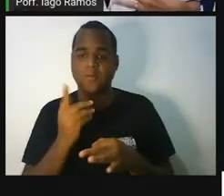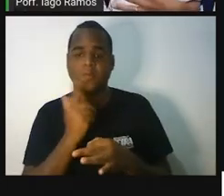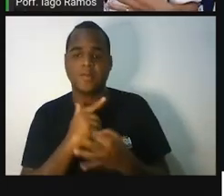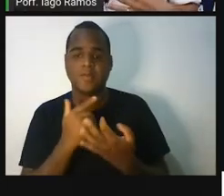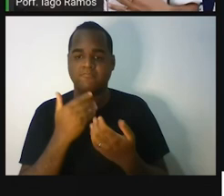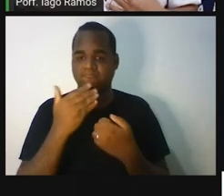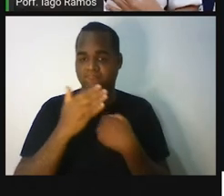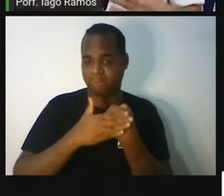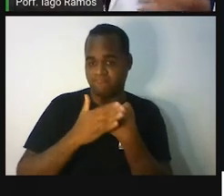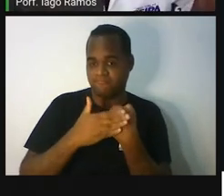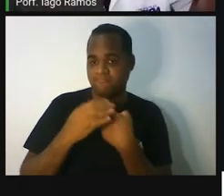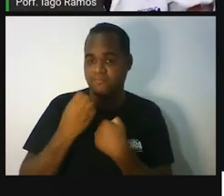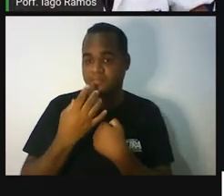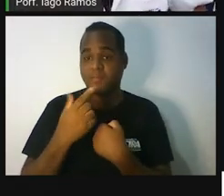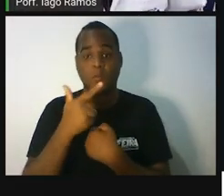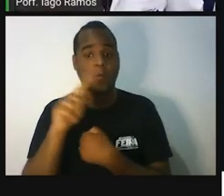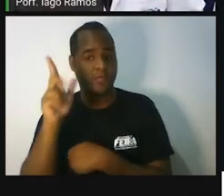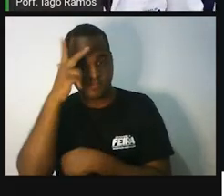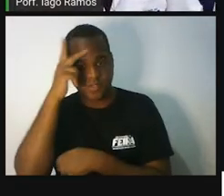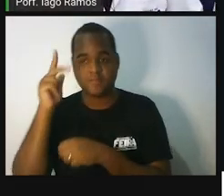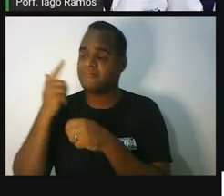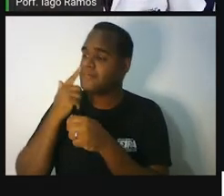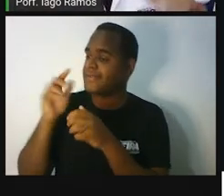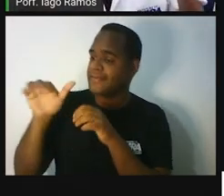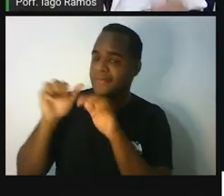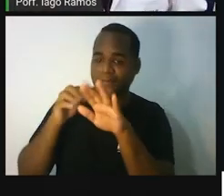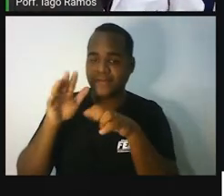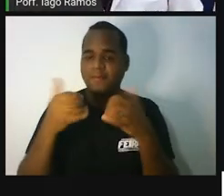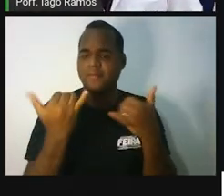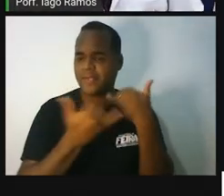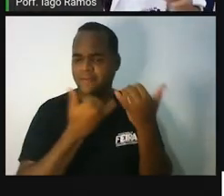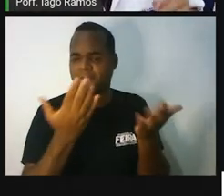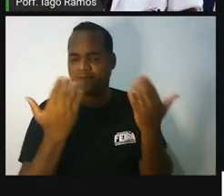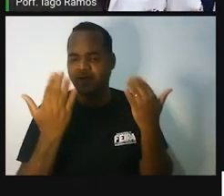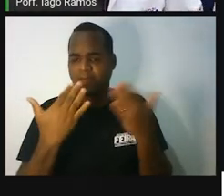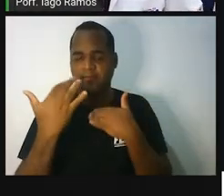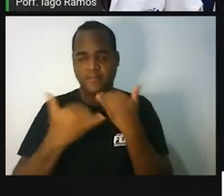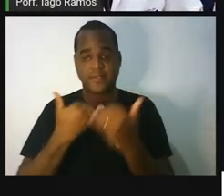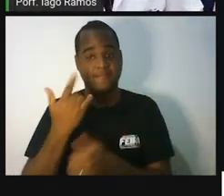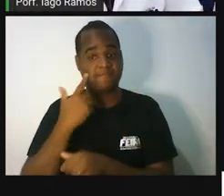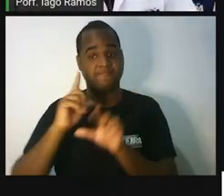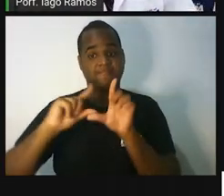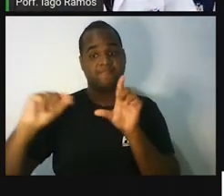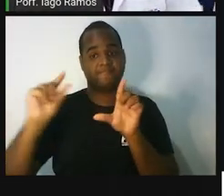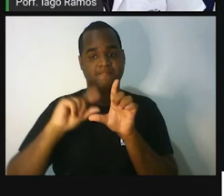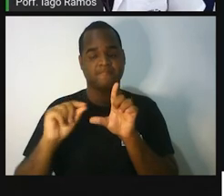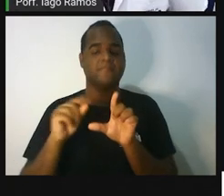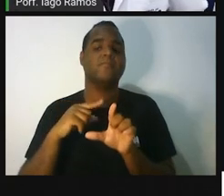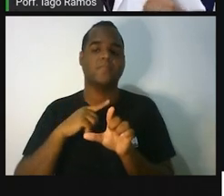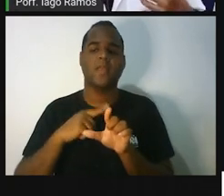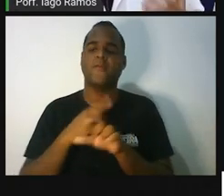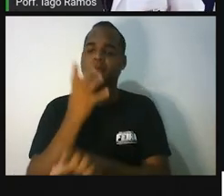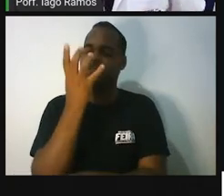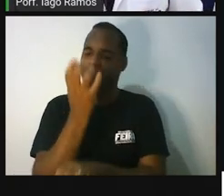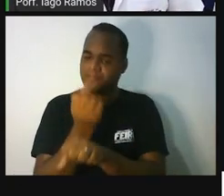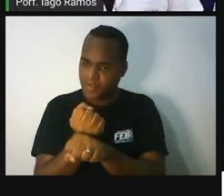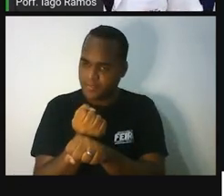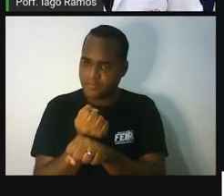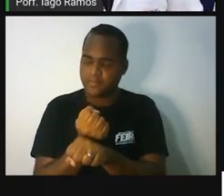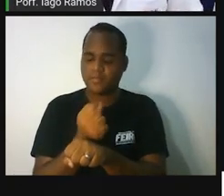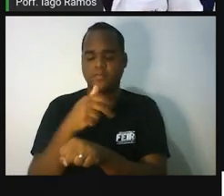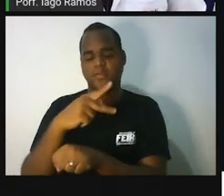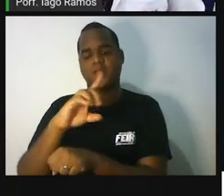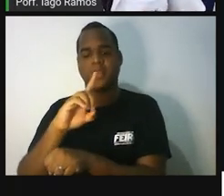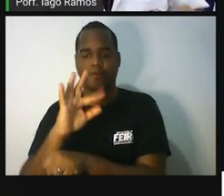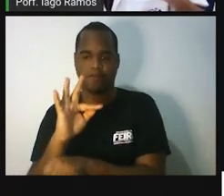certo com o seu, você faz com outras pessoas. Como eu já disse, vai ter um link aí pra você fazer um download de um